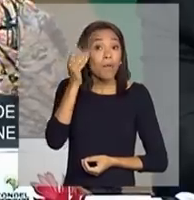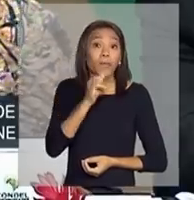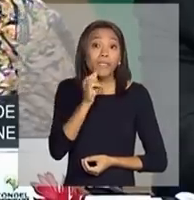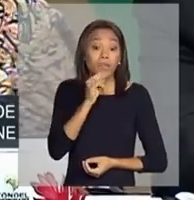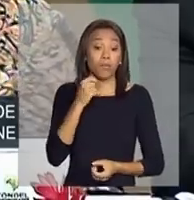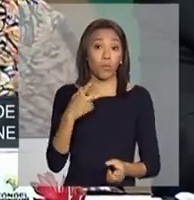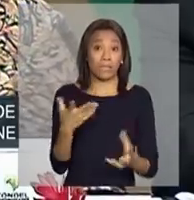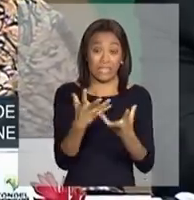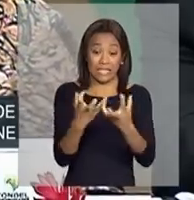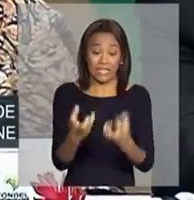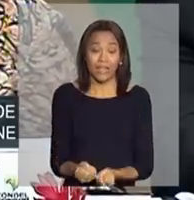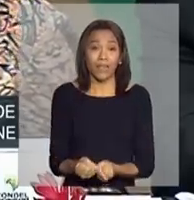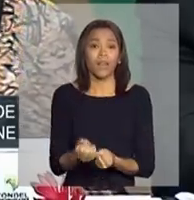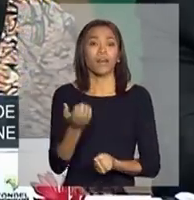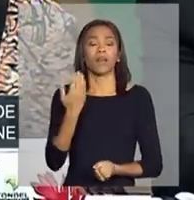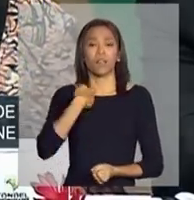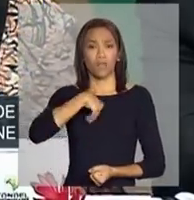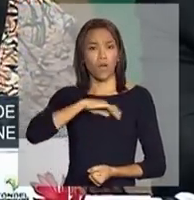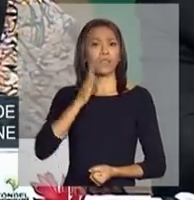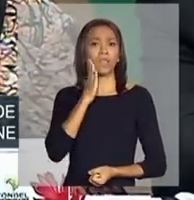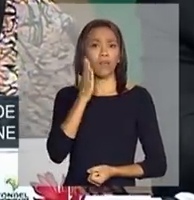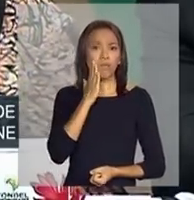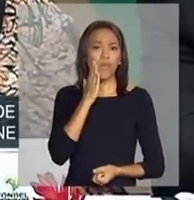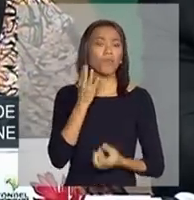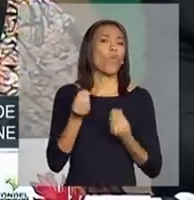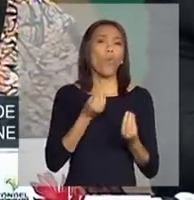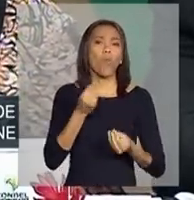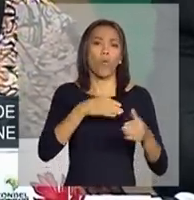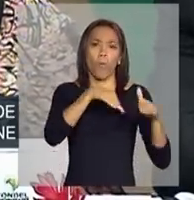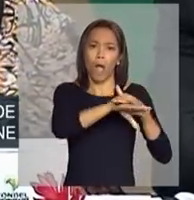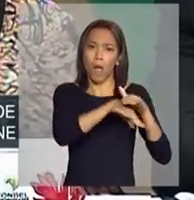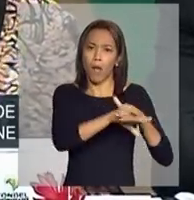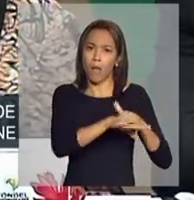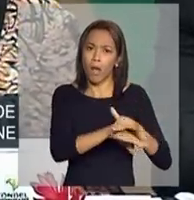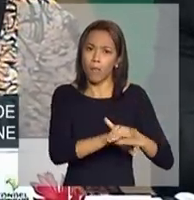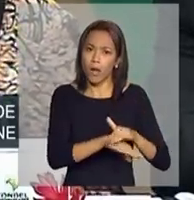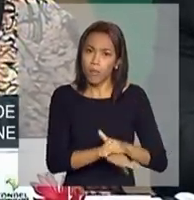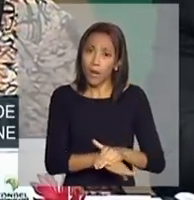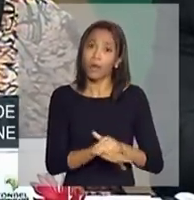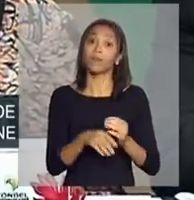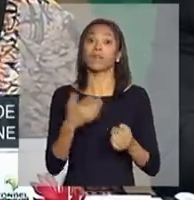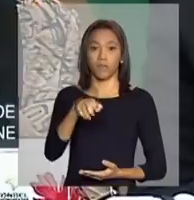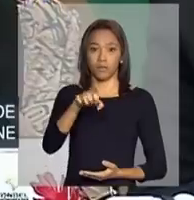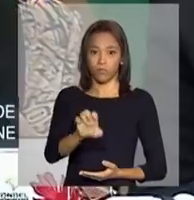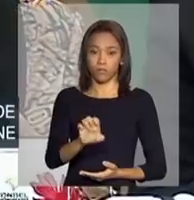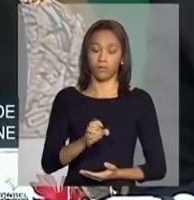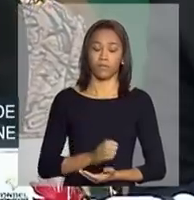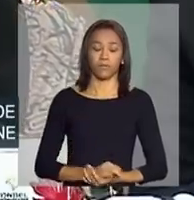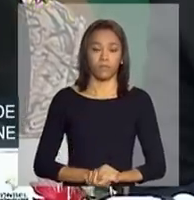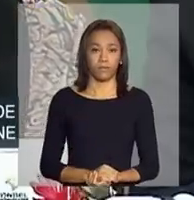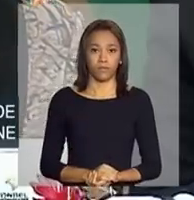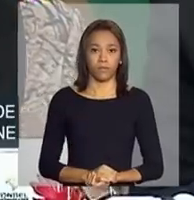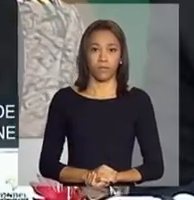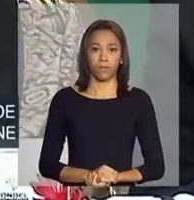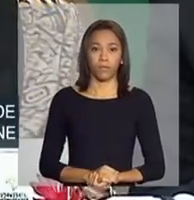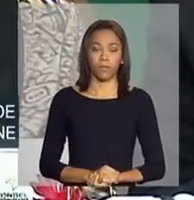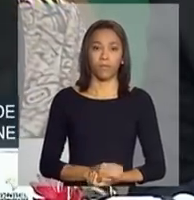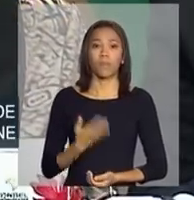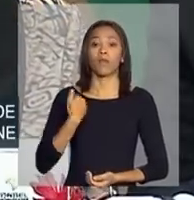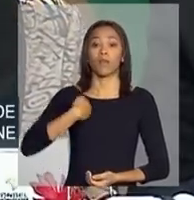seca, nós tenhamos sempre um grau de armazenagem aqui, um grau de silagem, para que nós